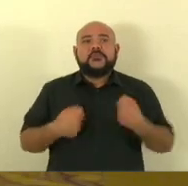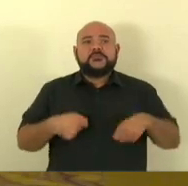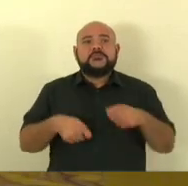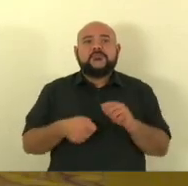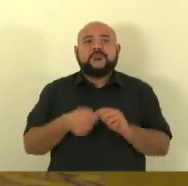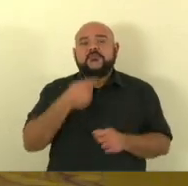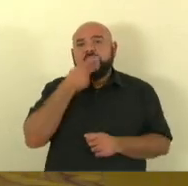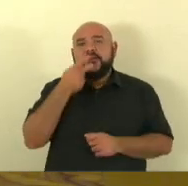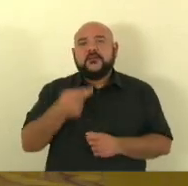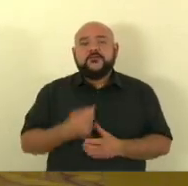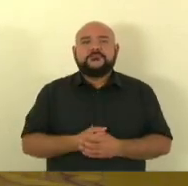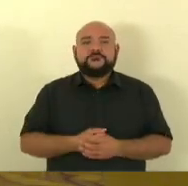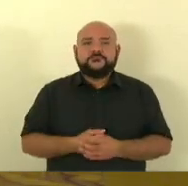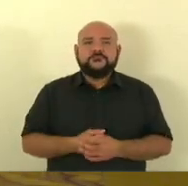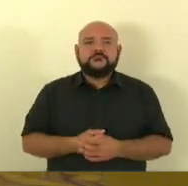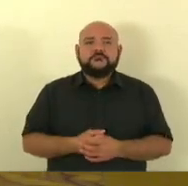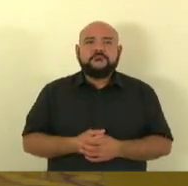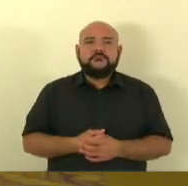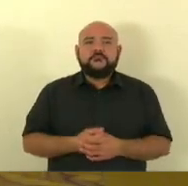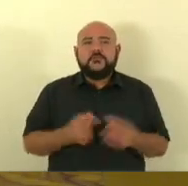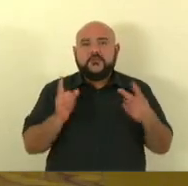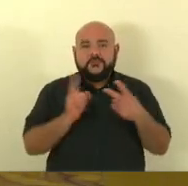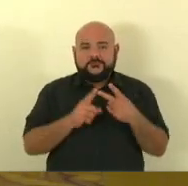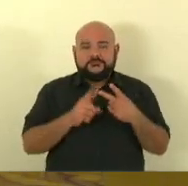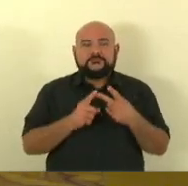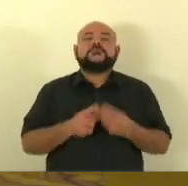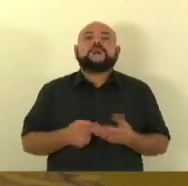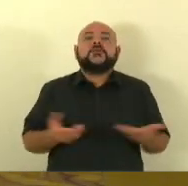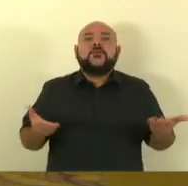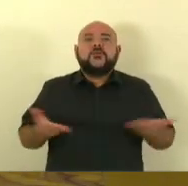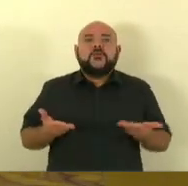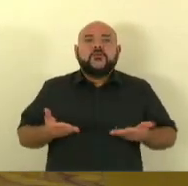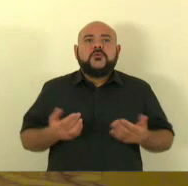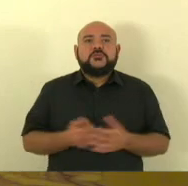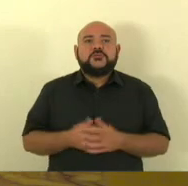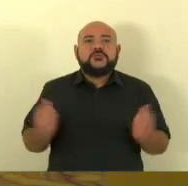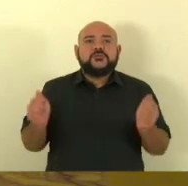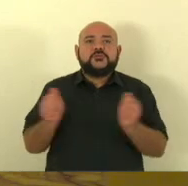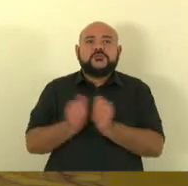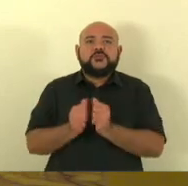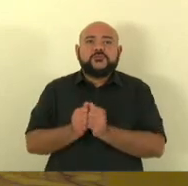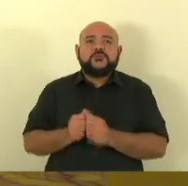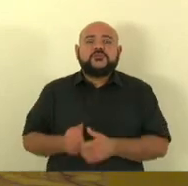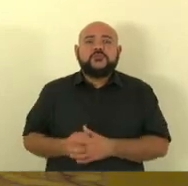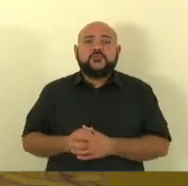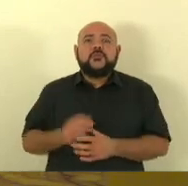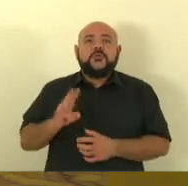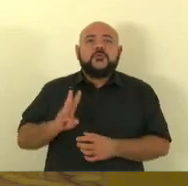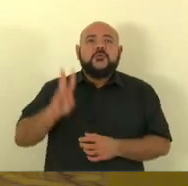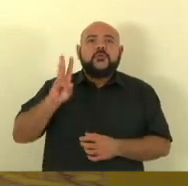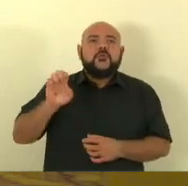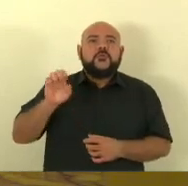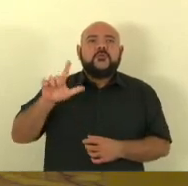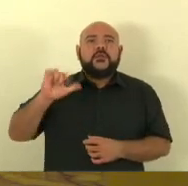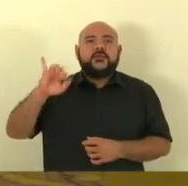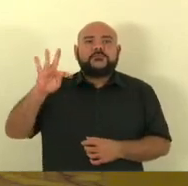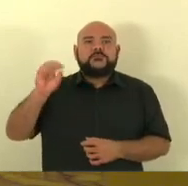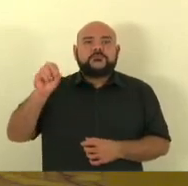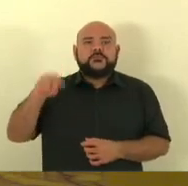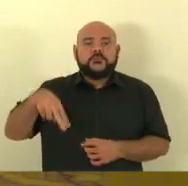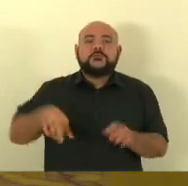citando uma outra questão hoje tivemos junto com o Coronel Wellington com o